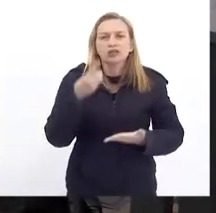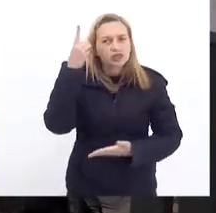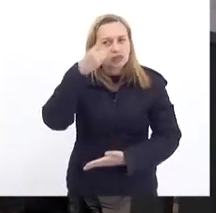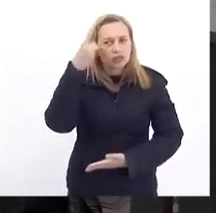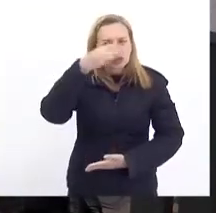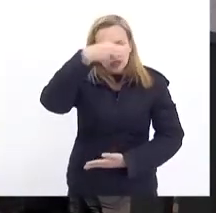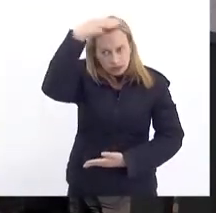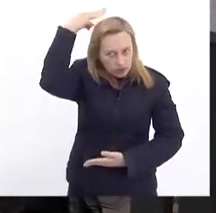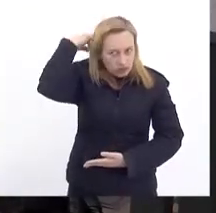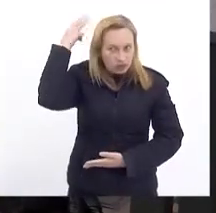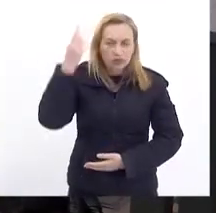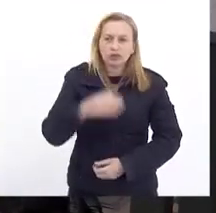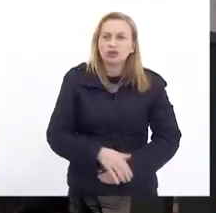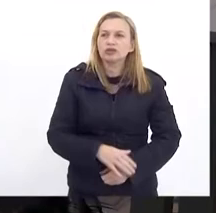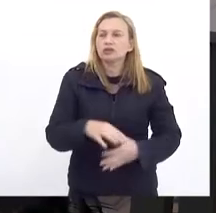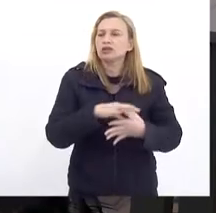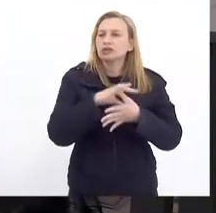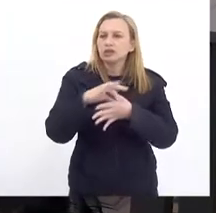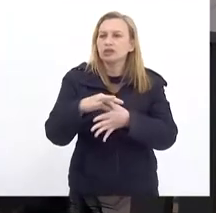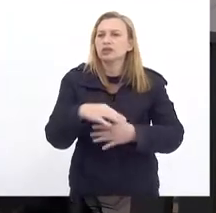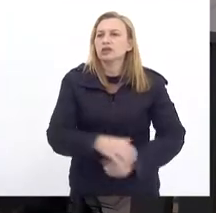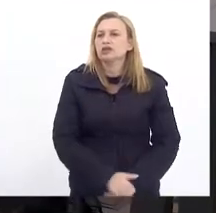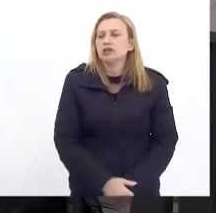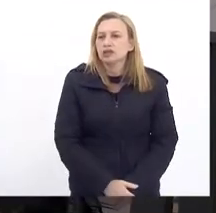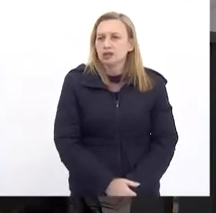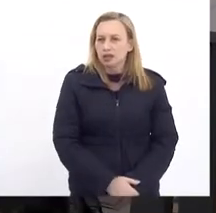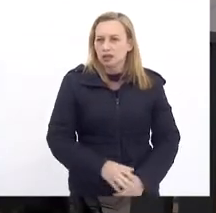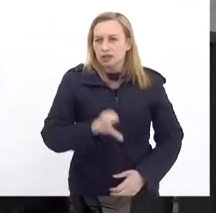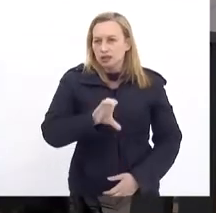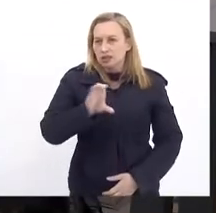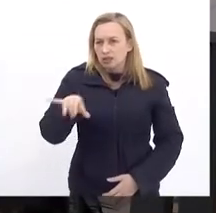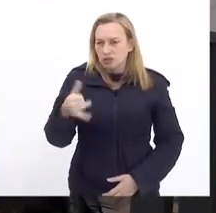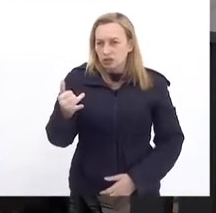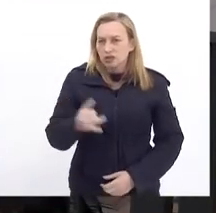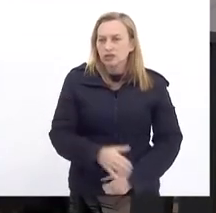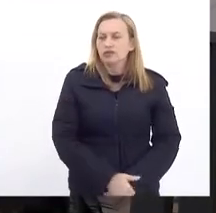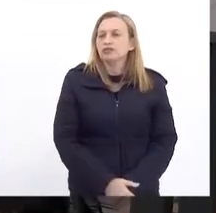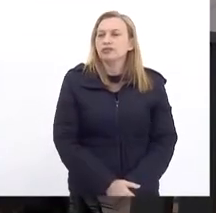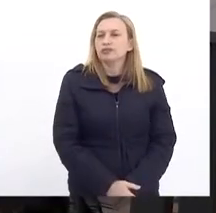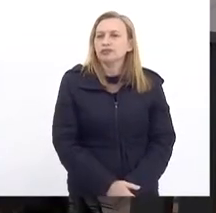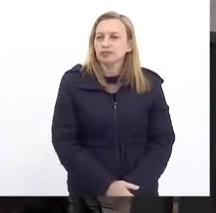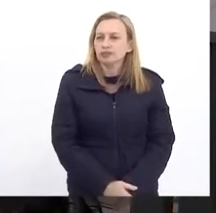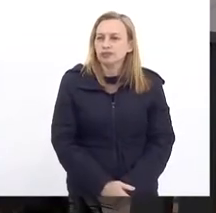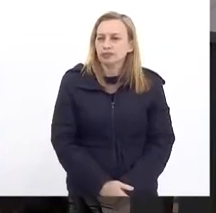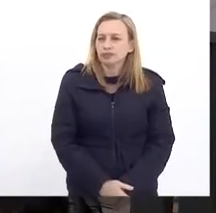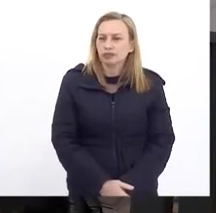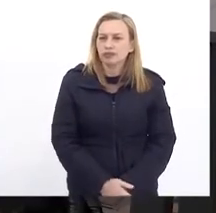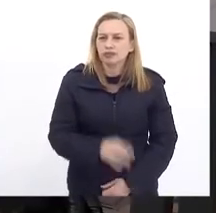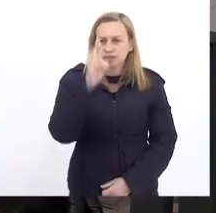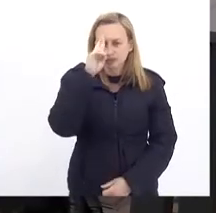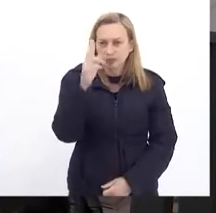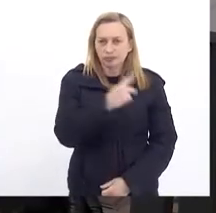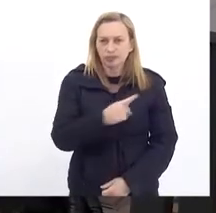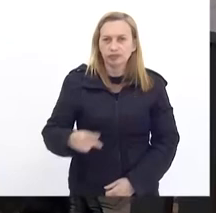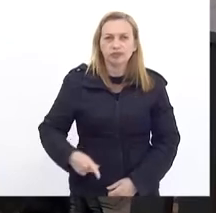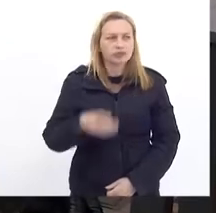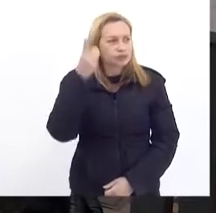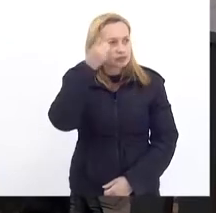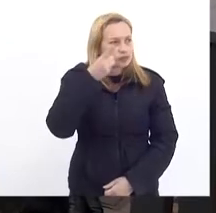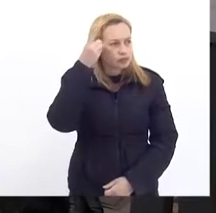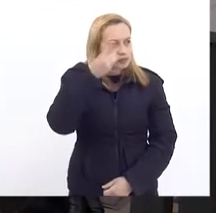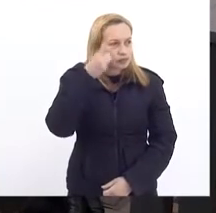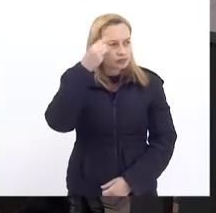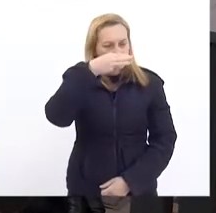nosso Líder de governo Presidente da CCJ Grande deputado Márcio Castilho Senhor presidente Deputado Márcio